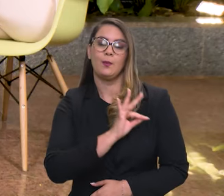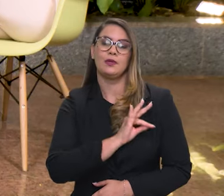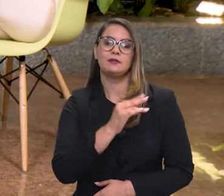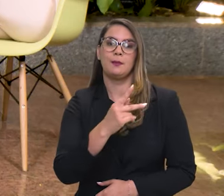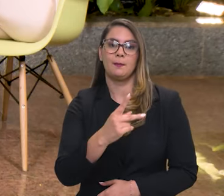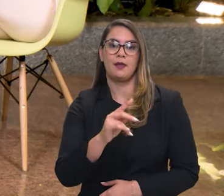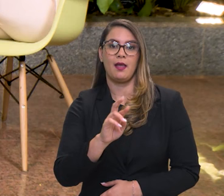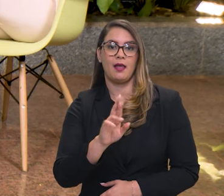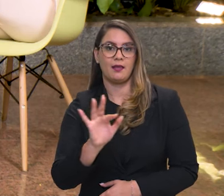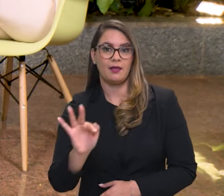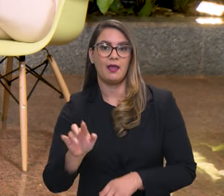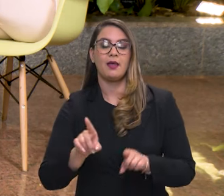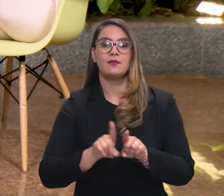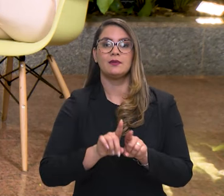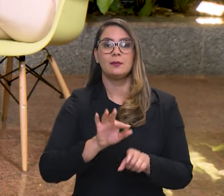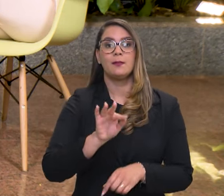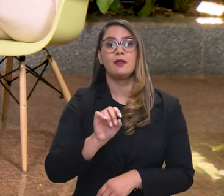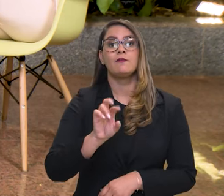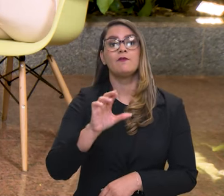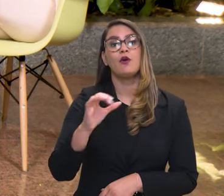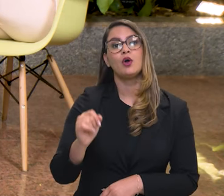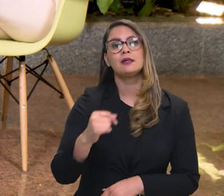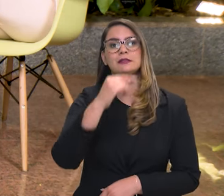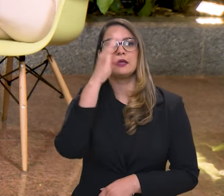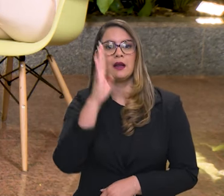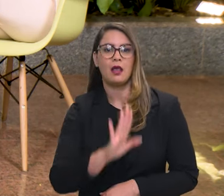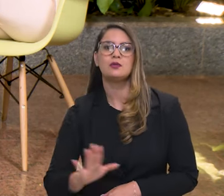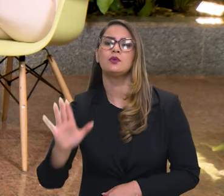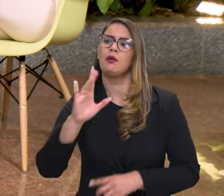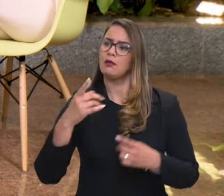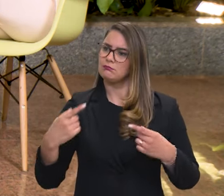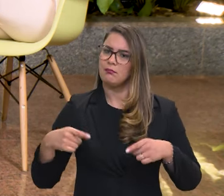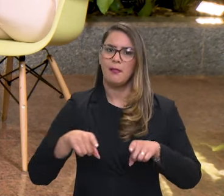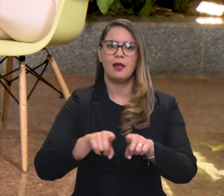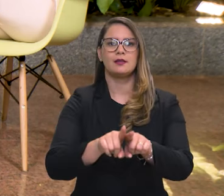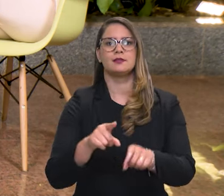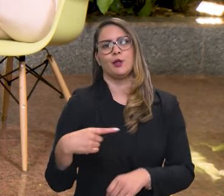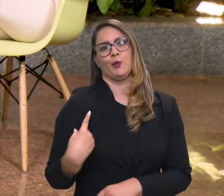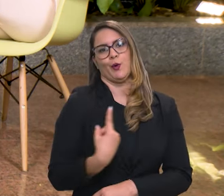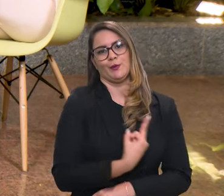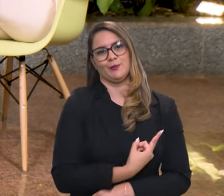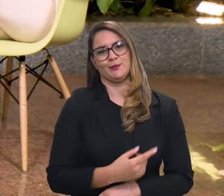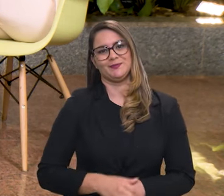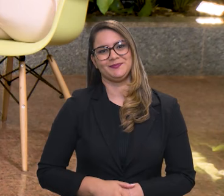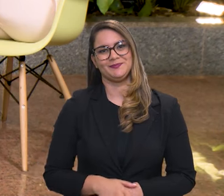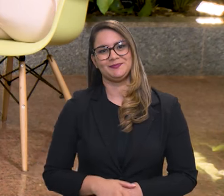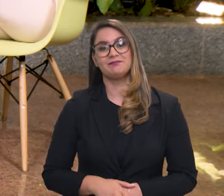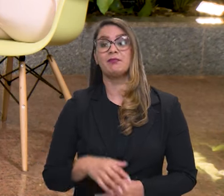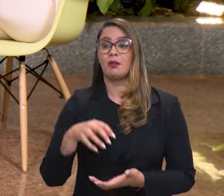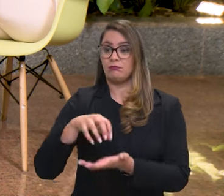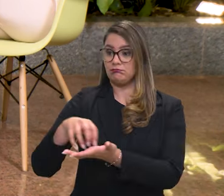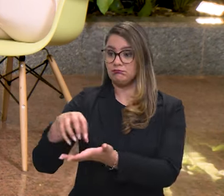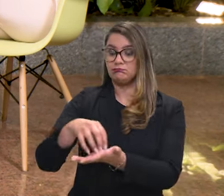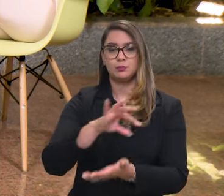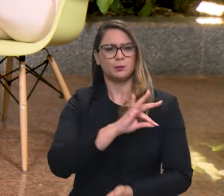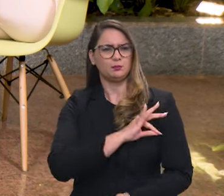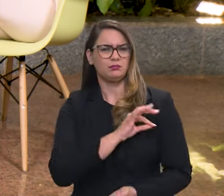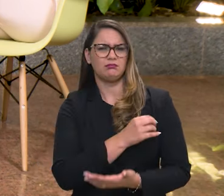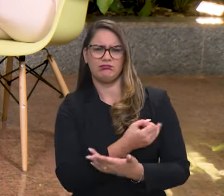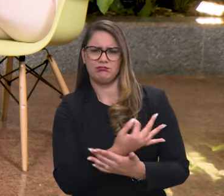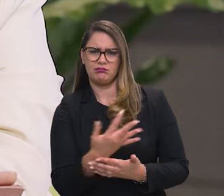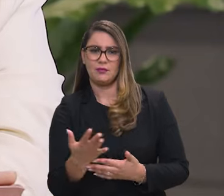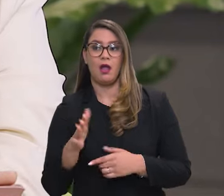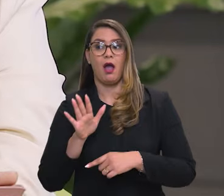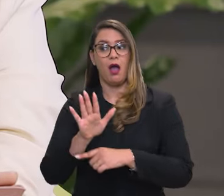da Polícia Rodoviária Federal e da Força Nacional, que são grandes parceiros do Ibama. E aí esses órgãos também